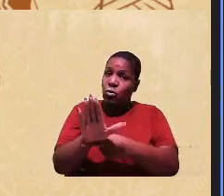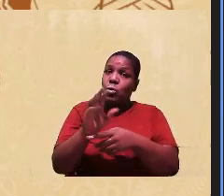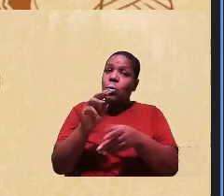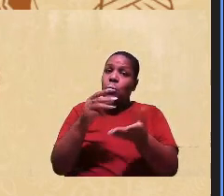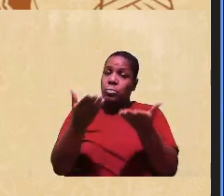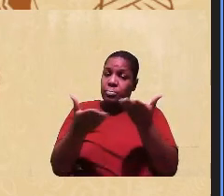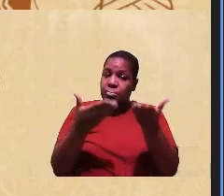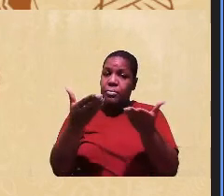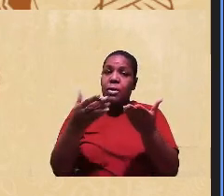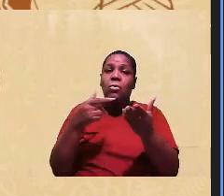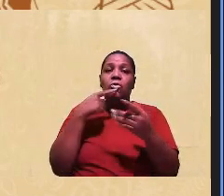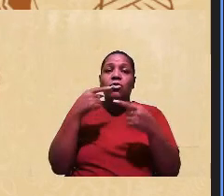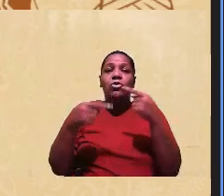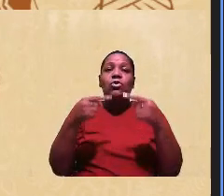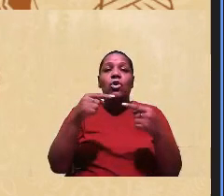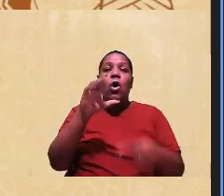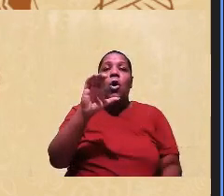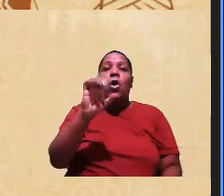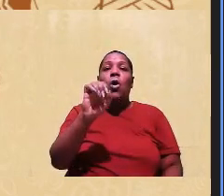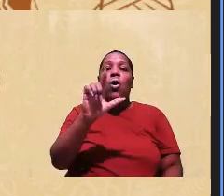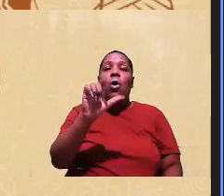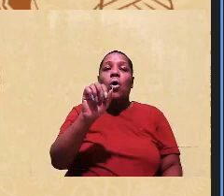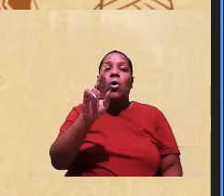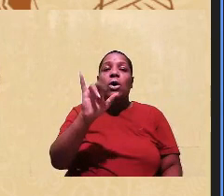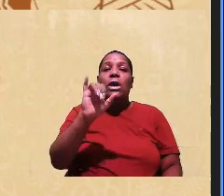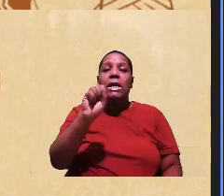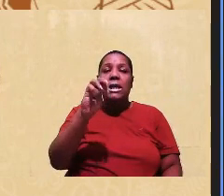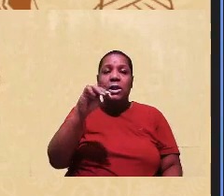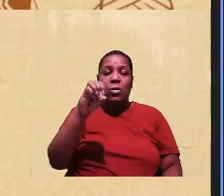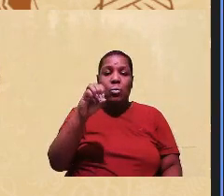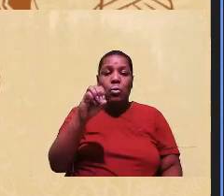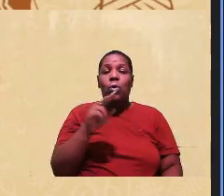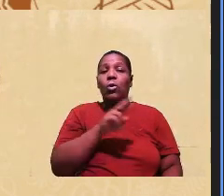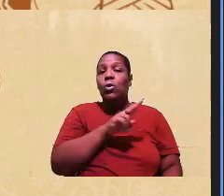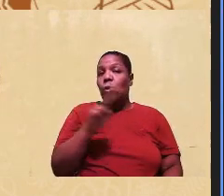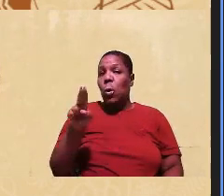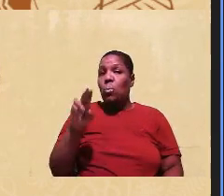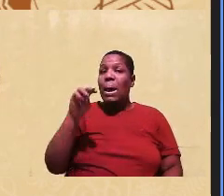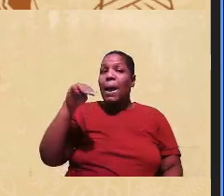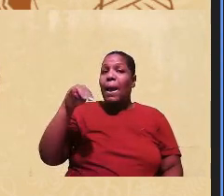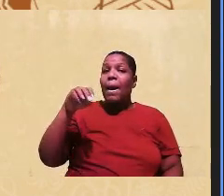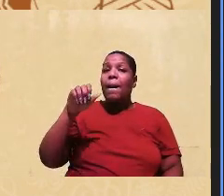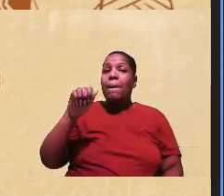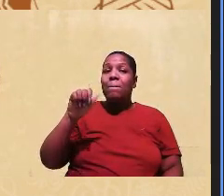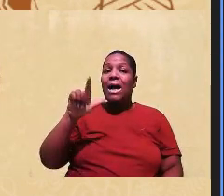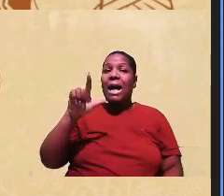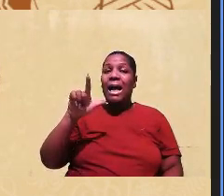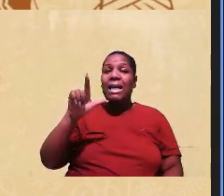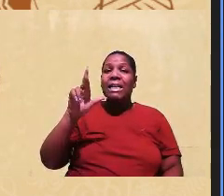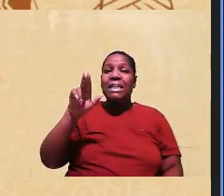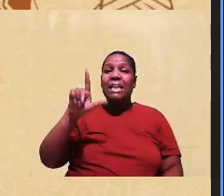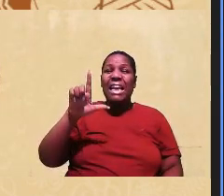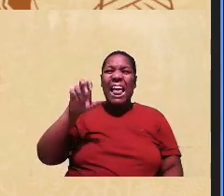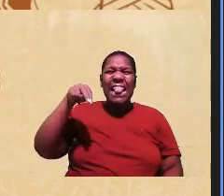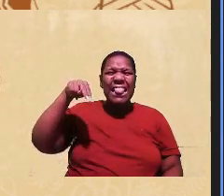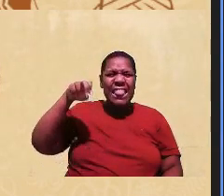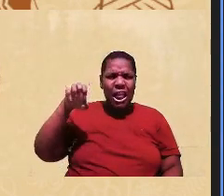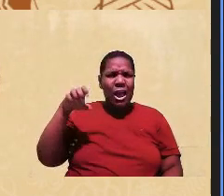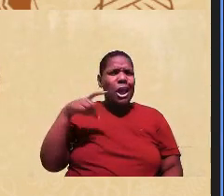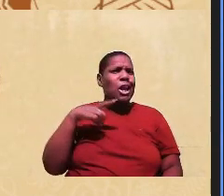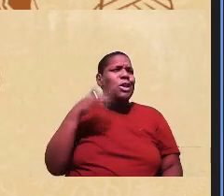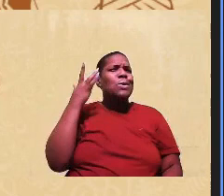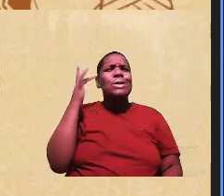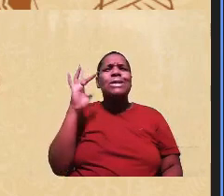o colorismo. Bom, meu nome é Marcilene, mas meu apelido é Lena, e a Eliane nem sabe o meu nome, te